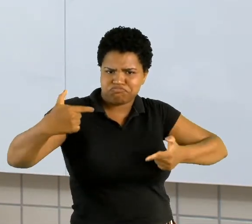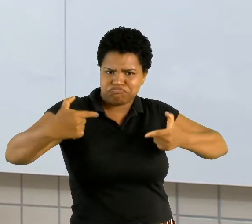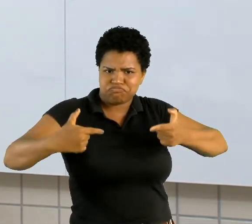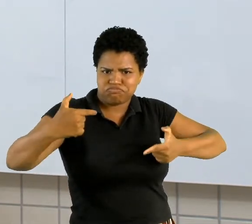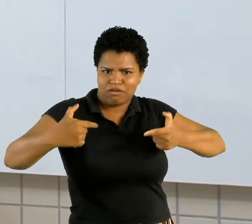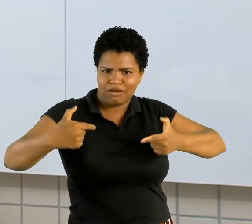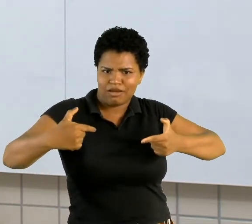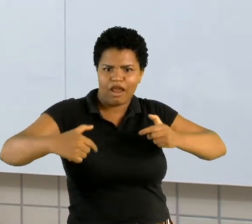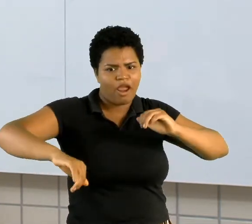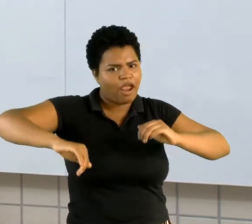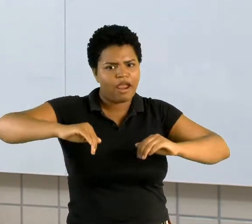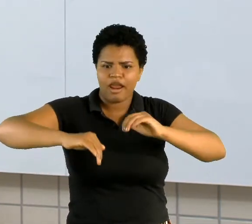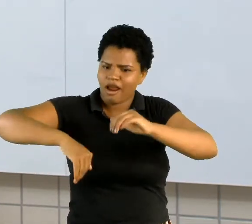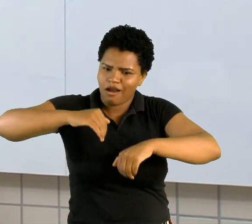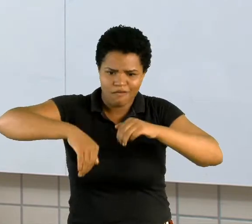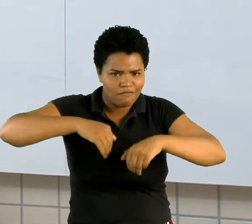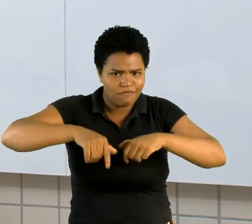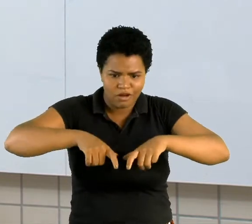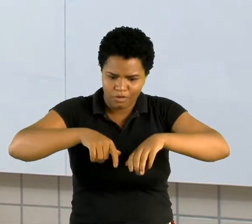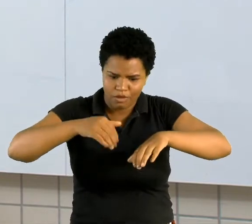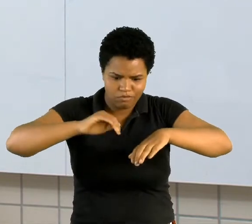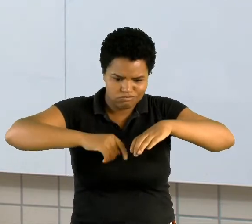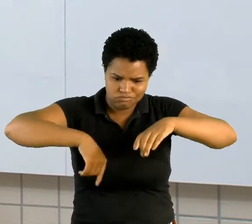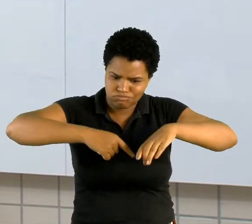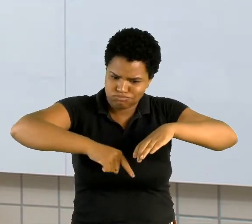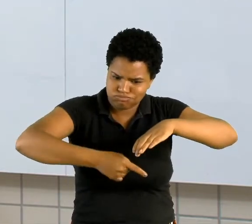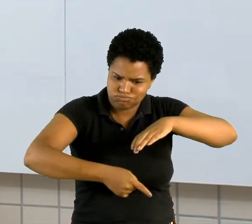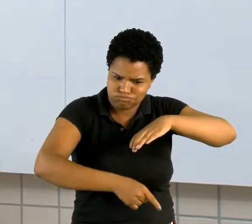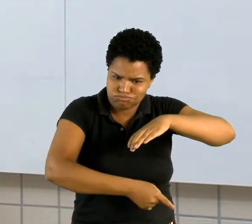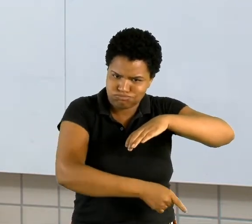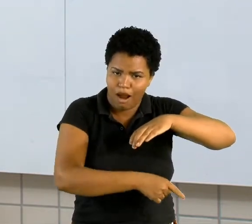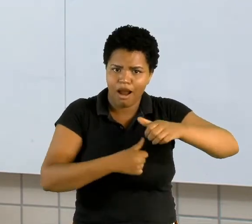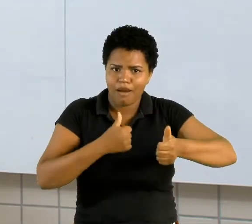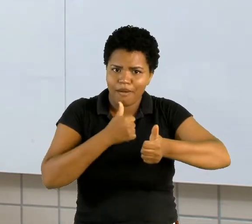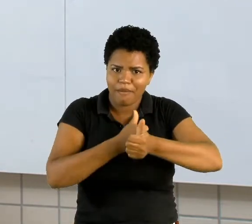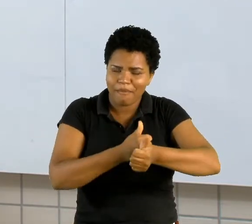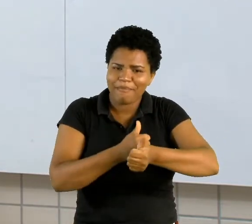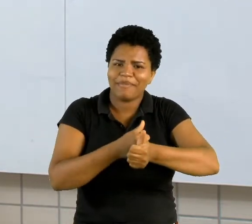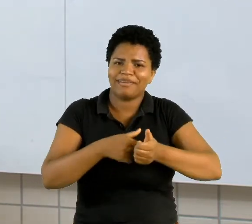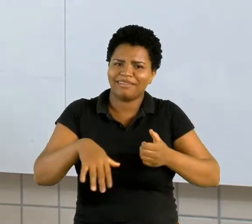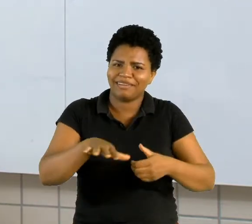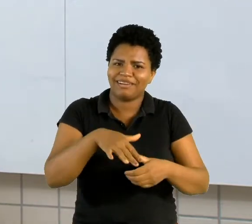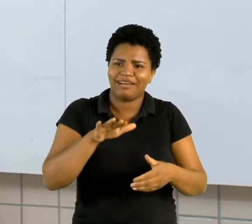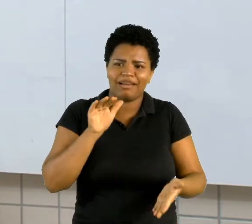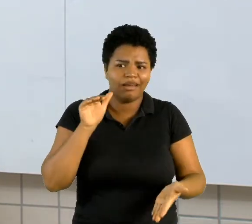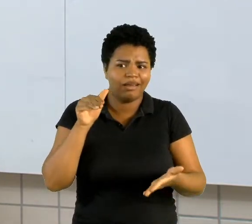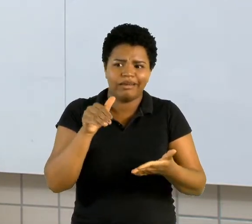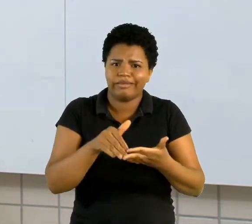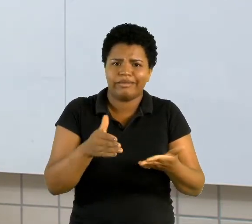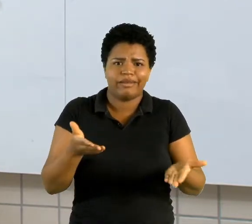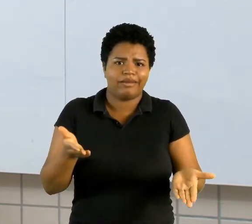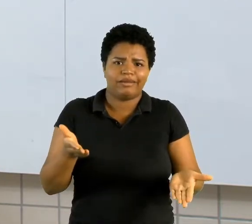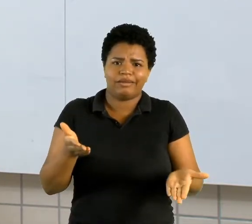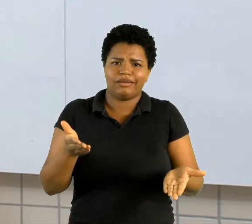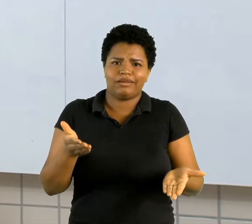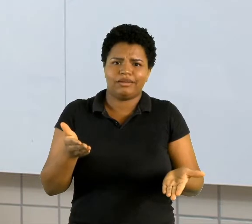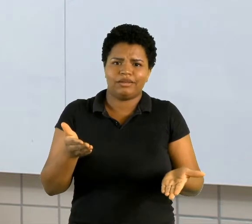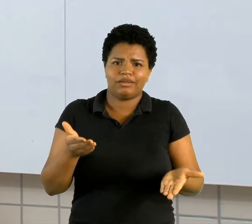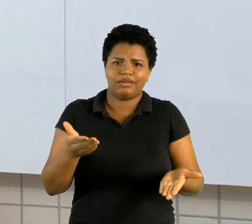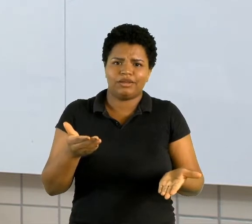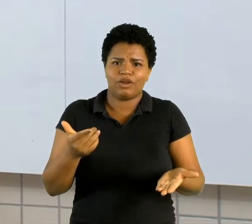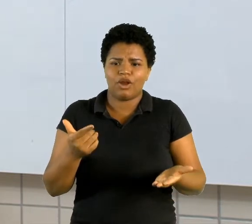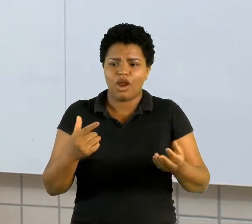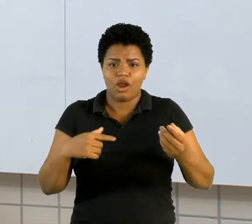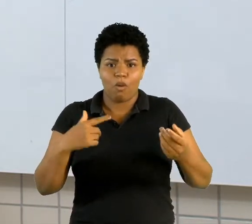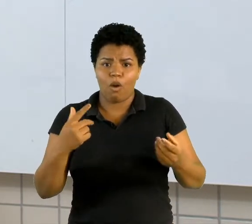cavando valas cada vez mais fundas, cada vez mais próximas da região, até o próximo exército enfraquecer